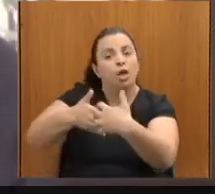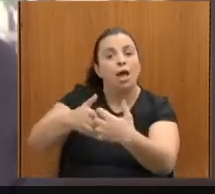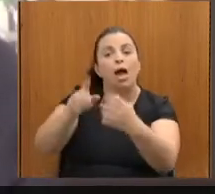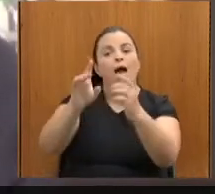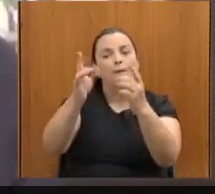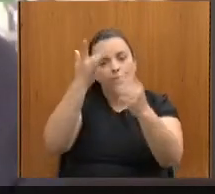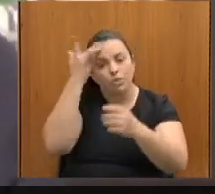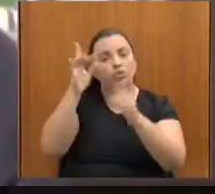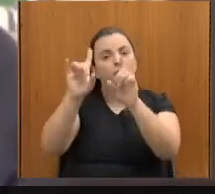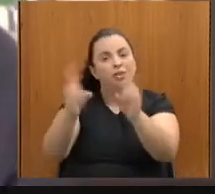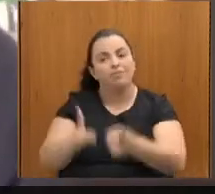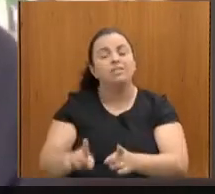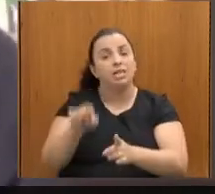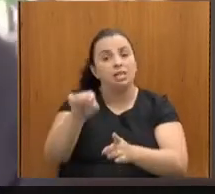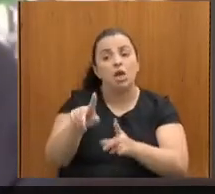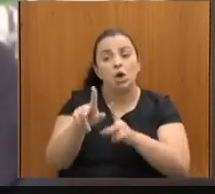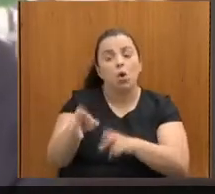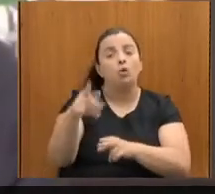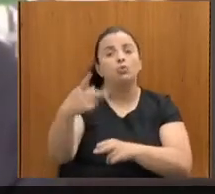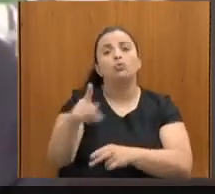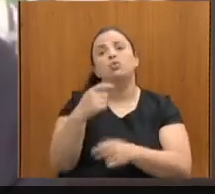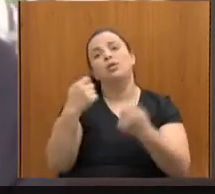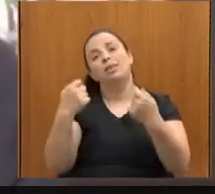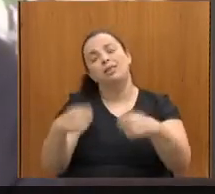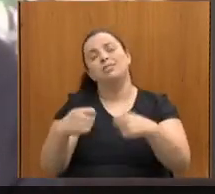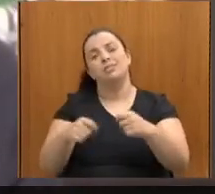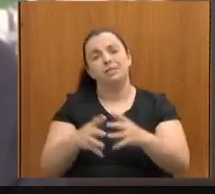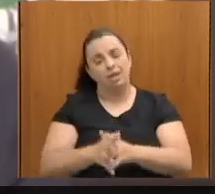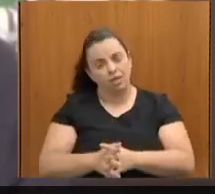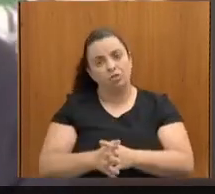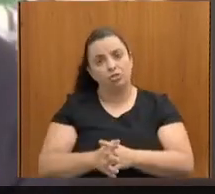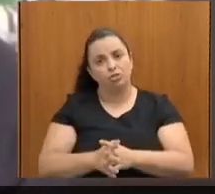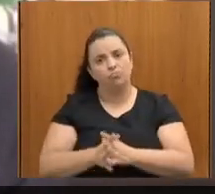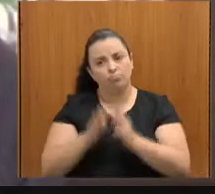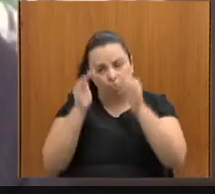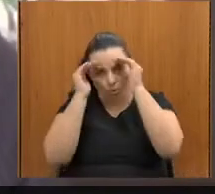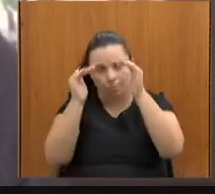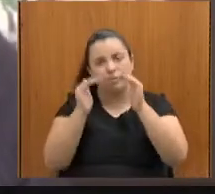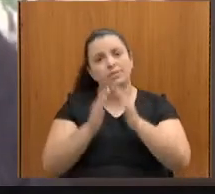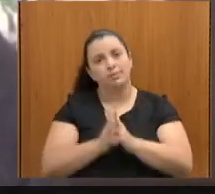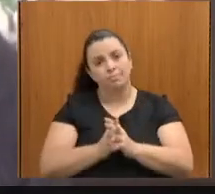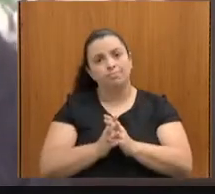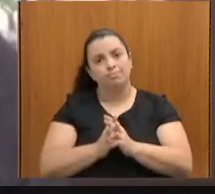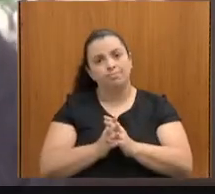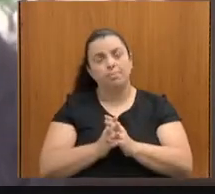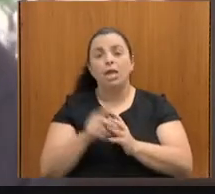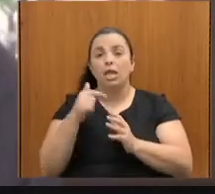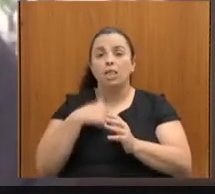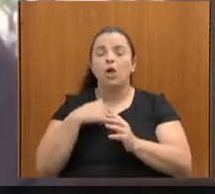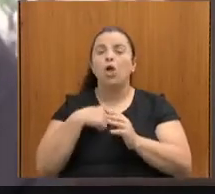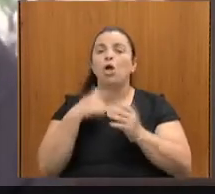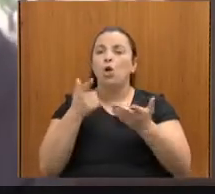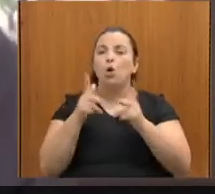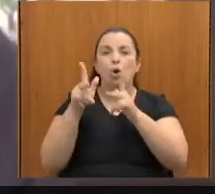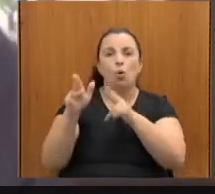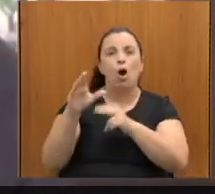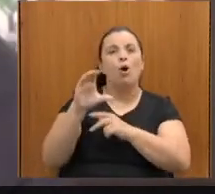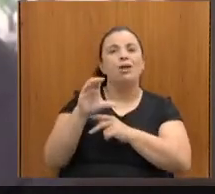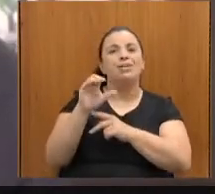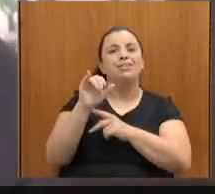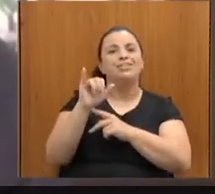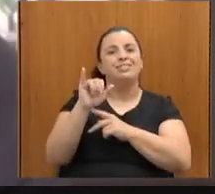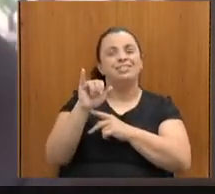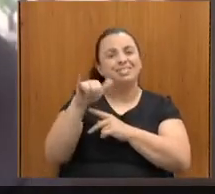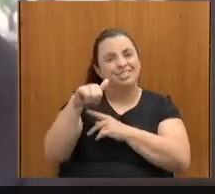eu faço aqui esse alerta também na mesma linha que a Cíntia falou, na mesma linha